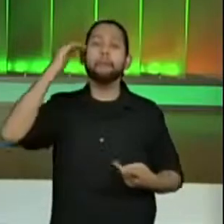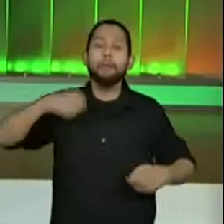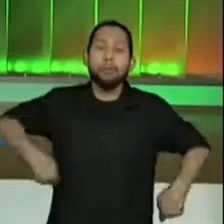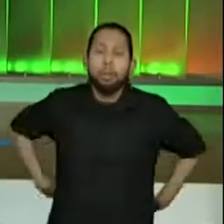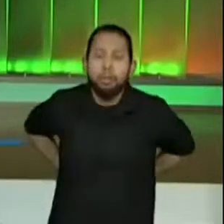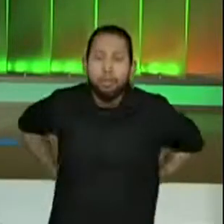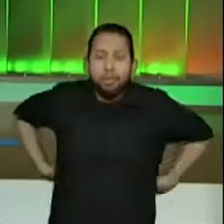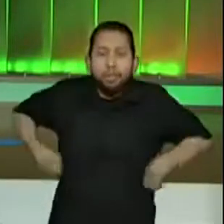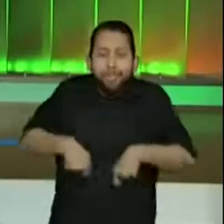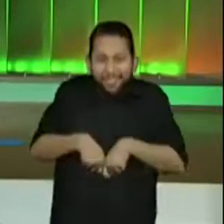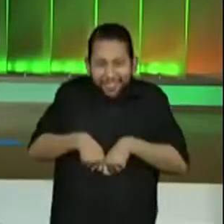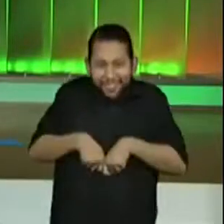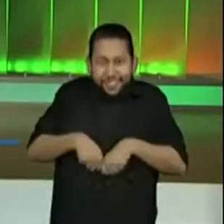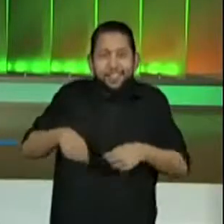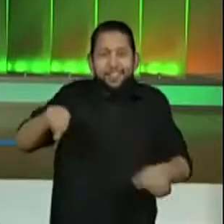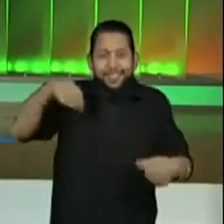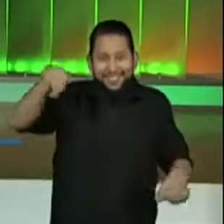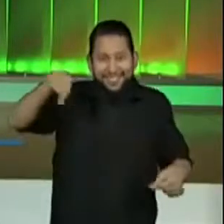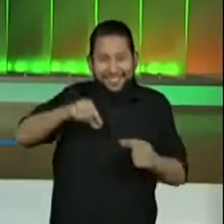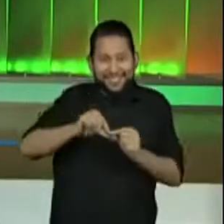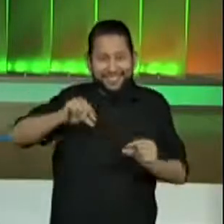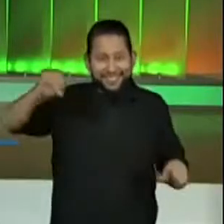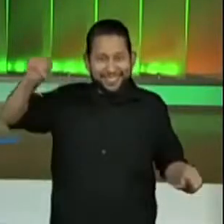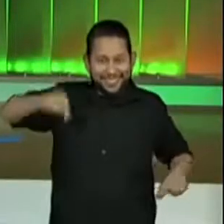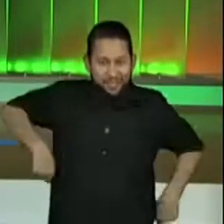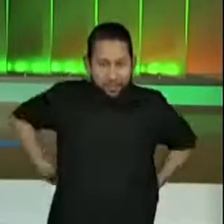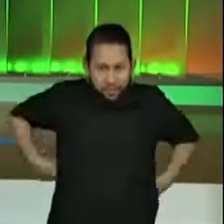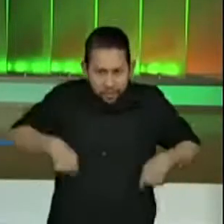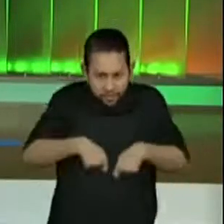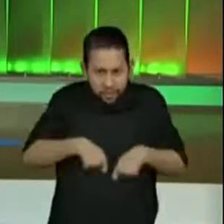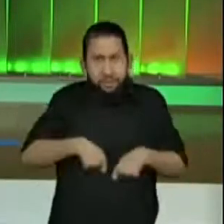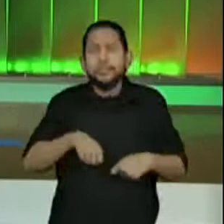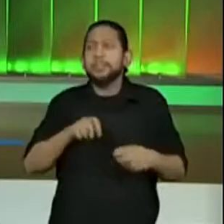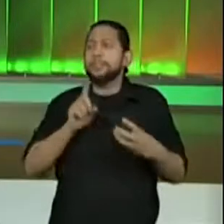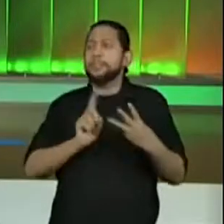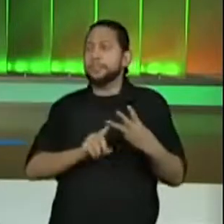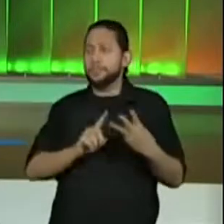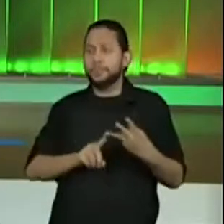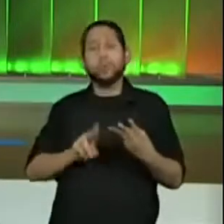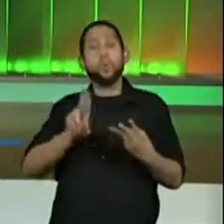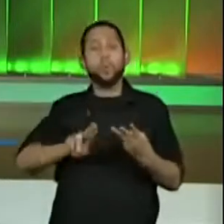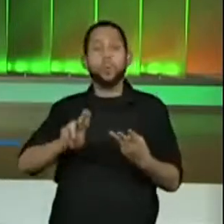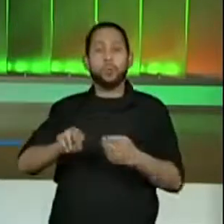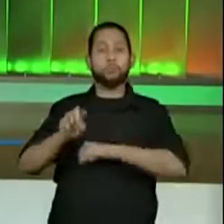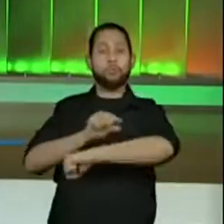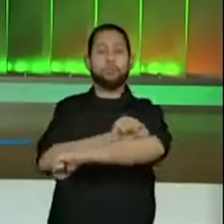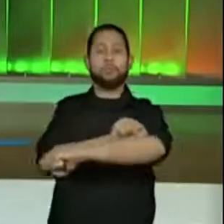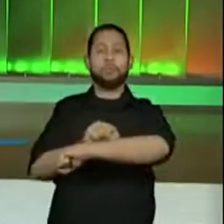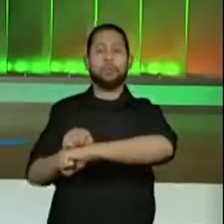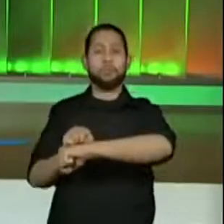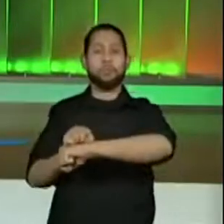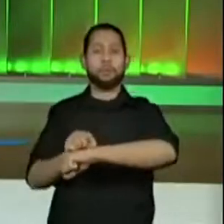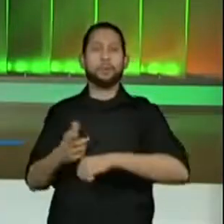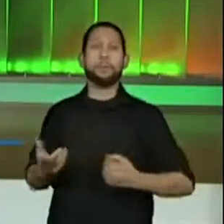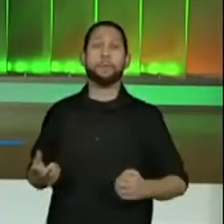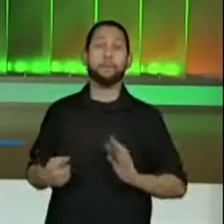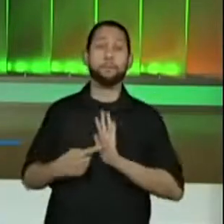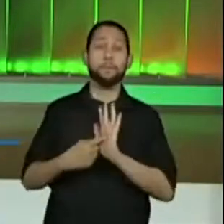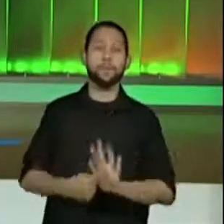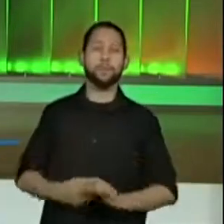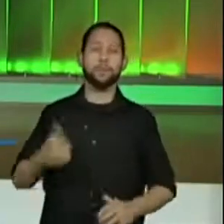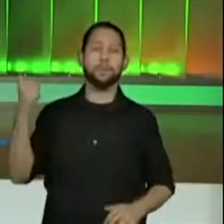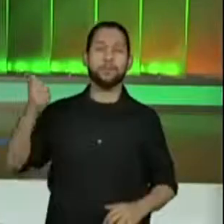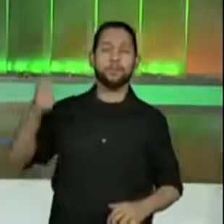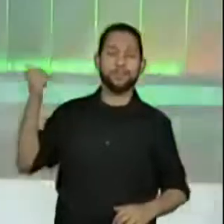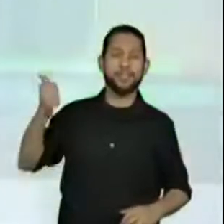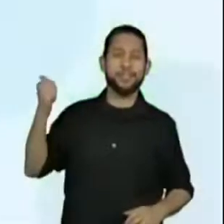Que mais? Contribuições. A professora Lourdes disse régua. E aí, né? Só para fazer uma gracinha,